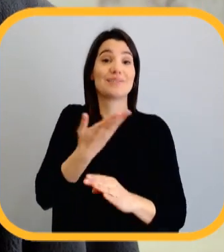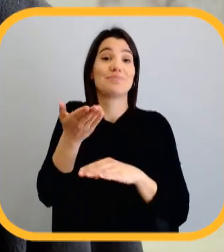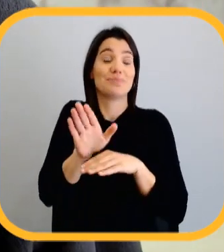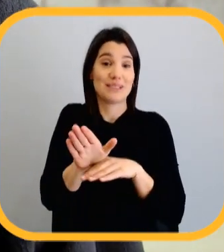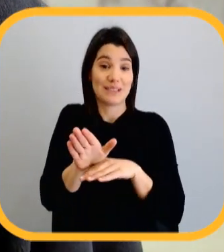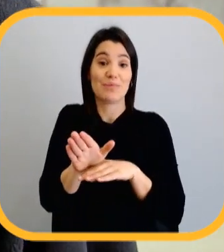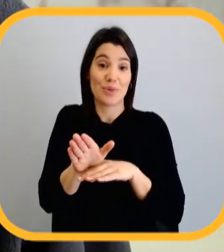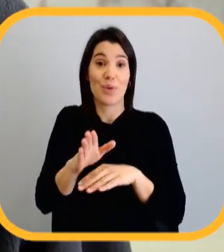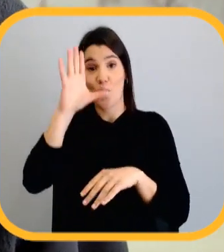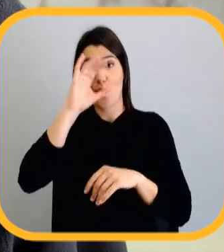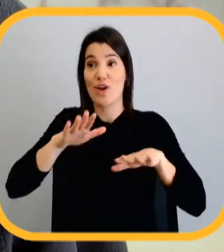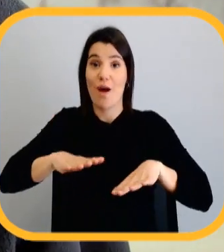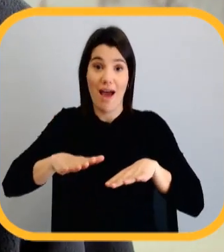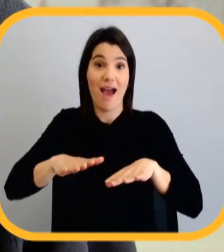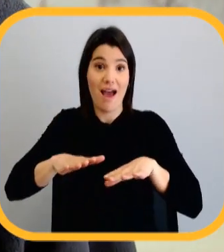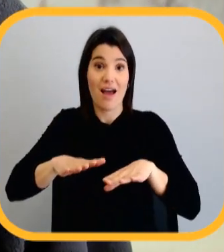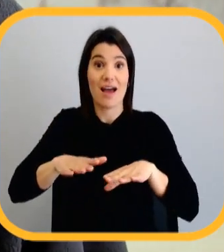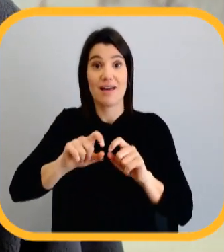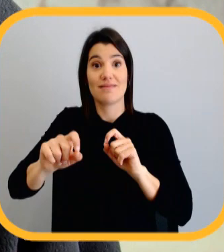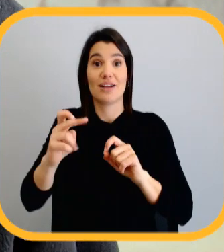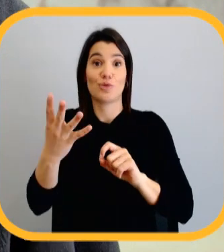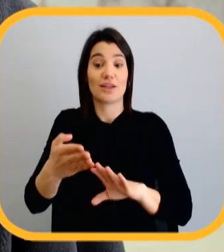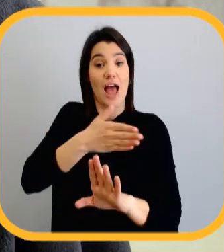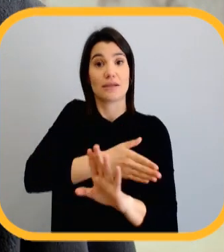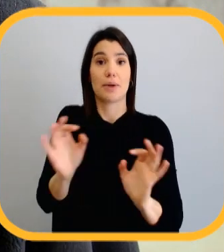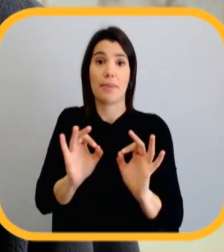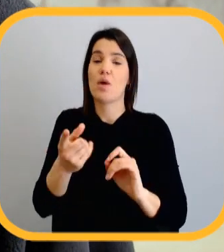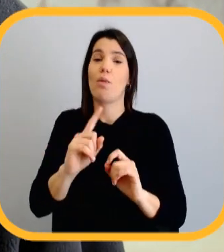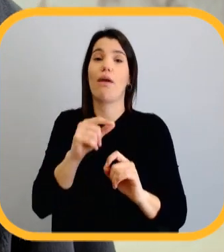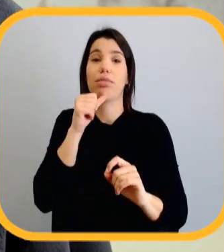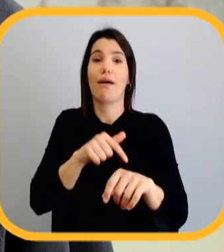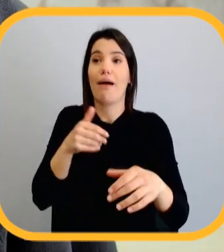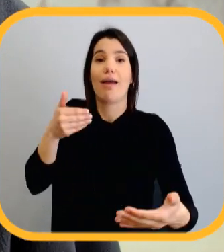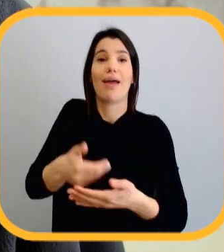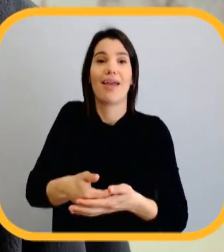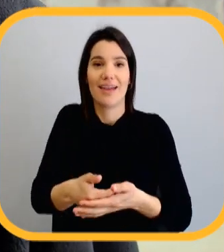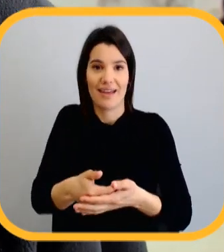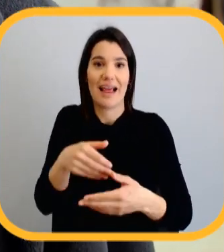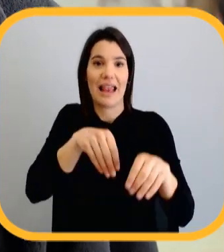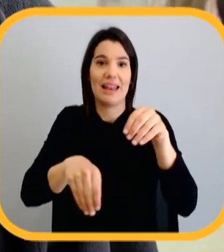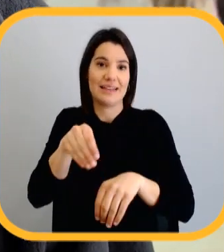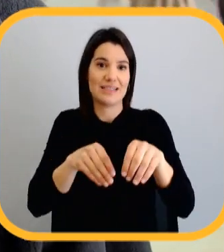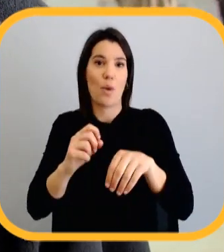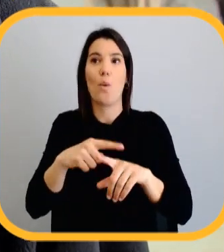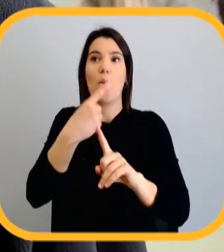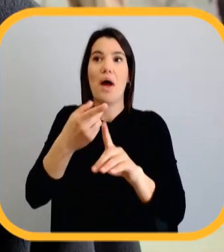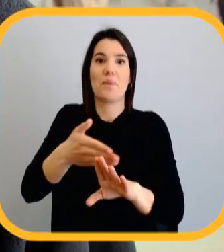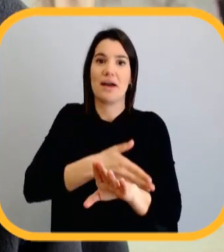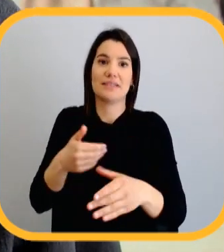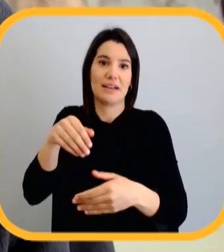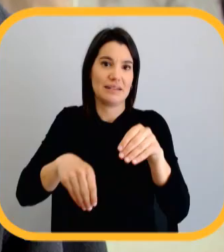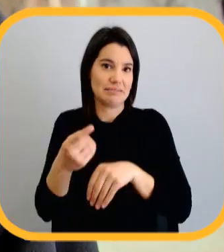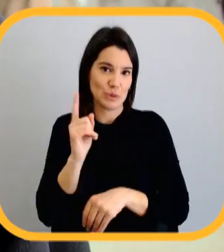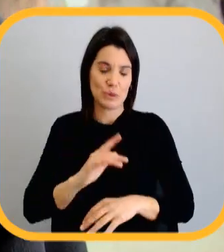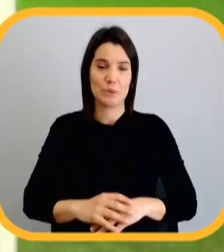anos antes, no caso, por exemplo, de uma altura de legislativas, e não como normalmente é feito na altura da eleição ou